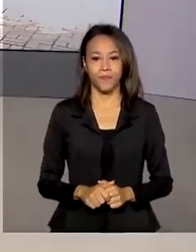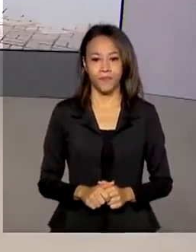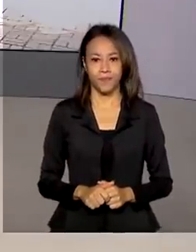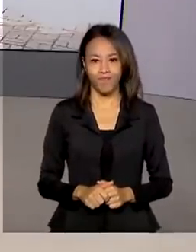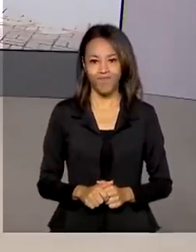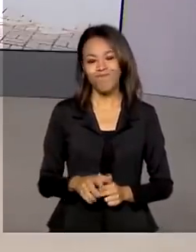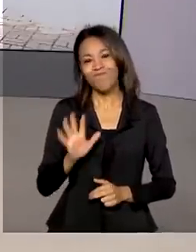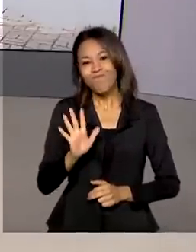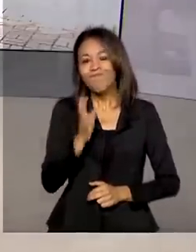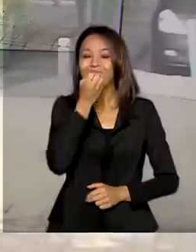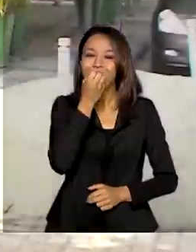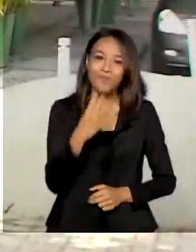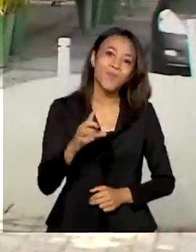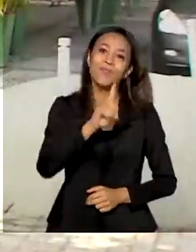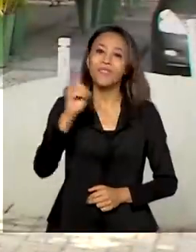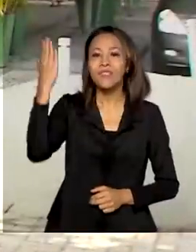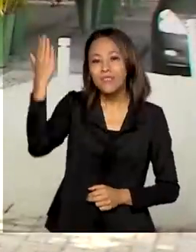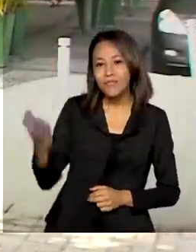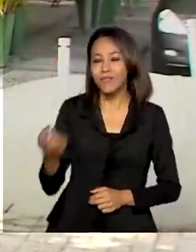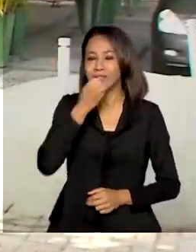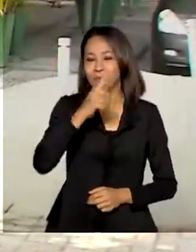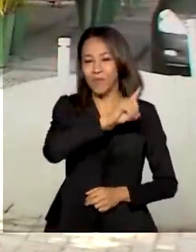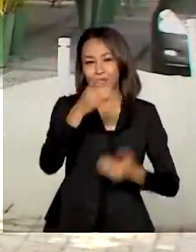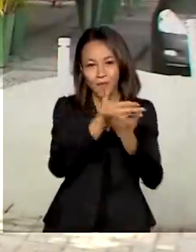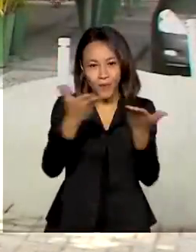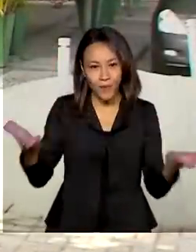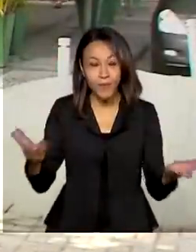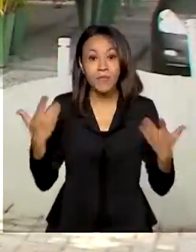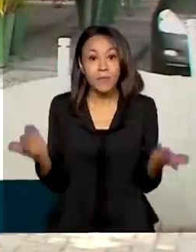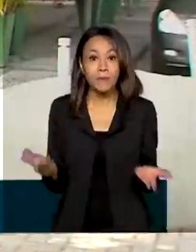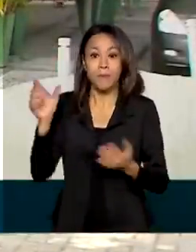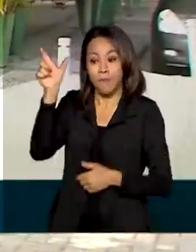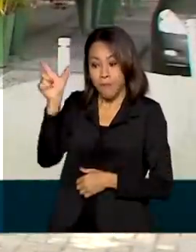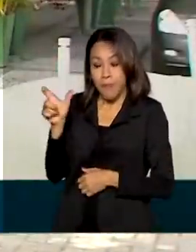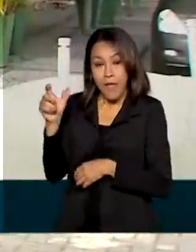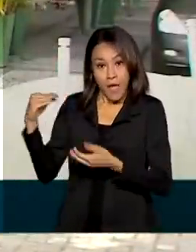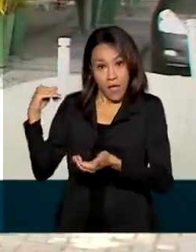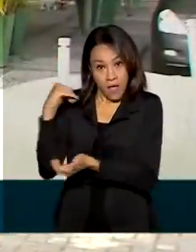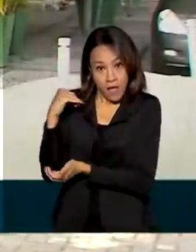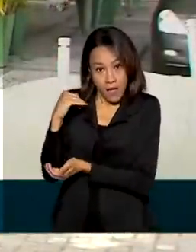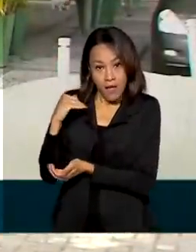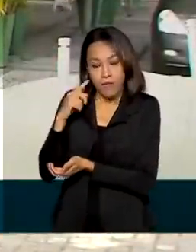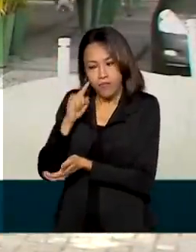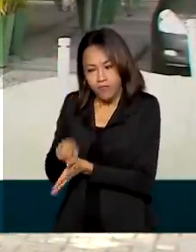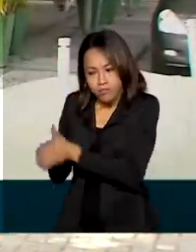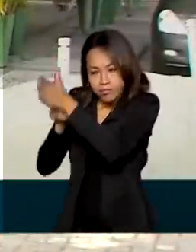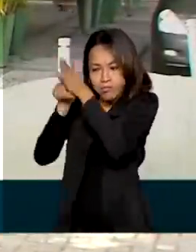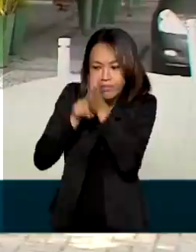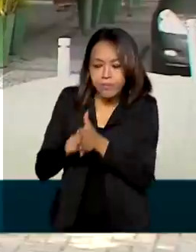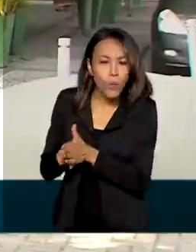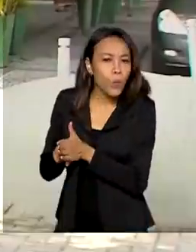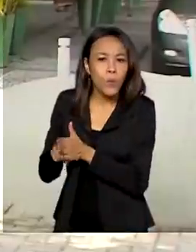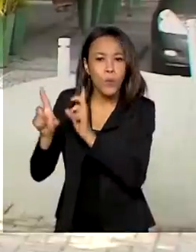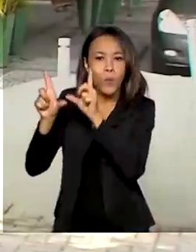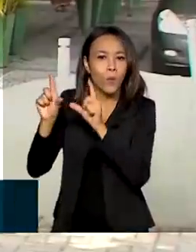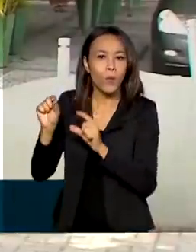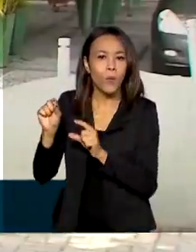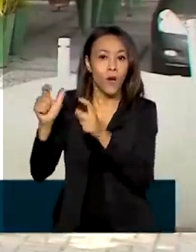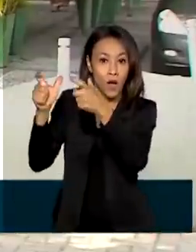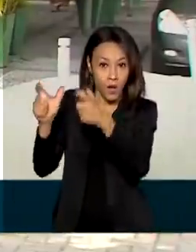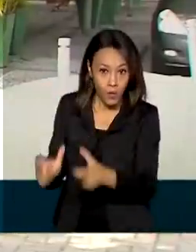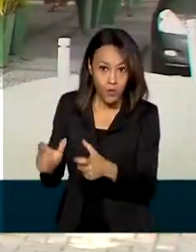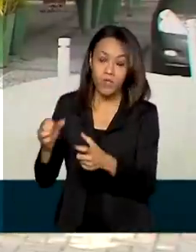Oi Renata, bom dia a você, bom dia a todos. A inspeção da Agência Nacional de Vigilância Sanitária nas instalações da Barat